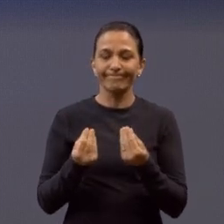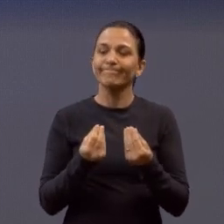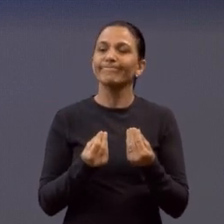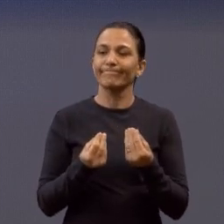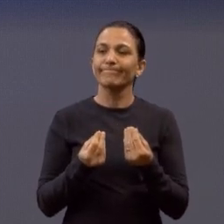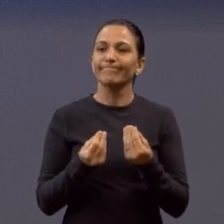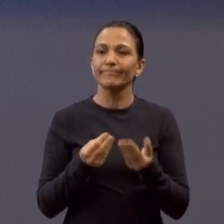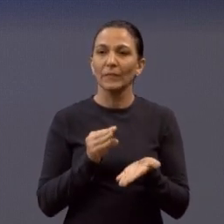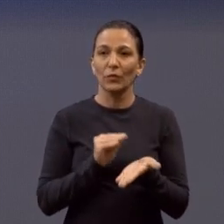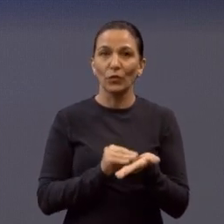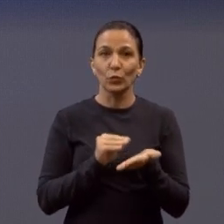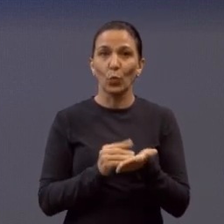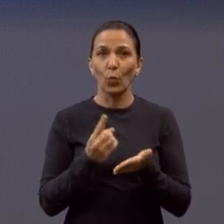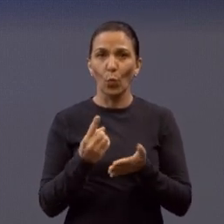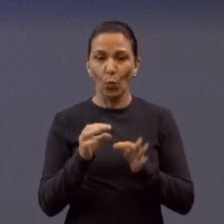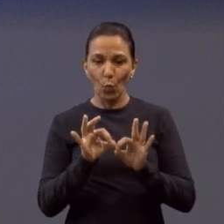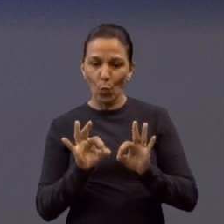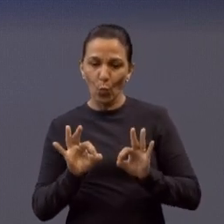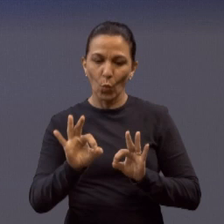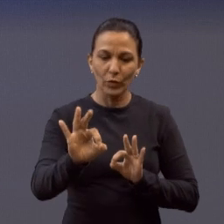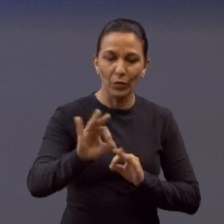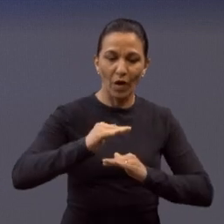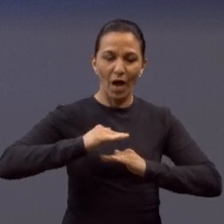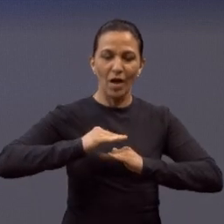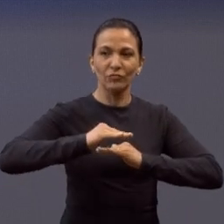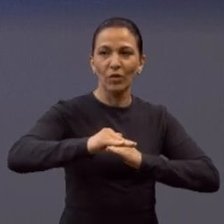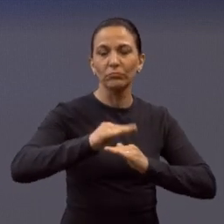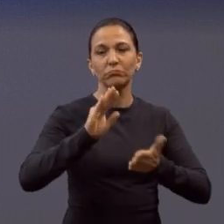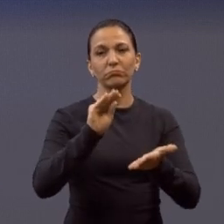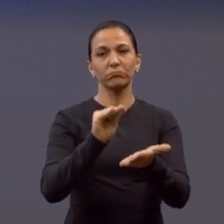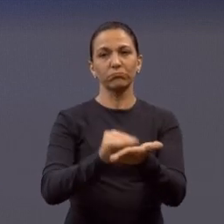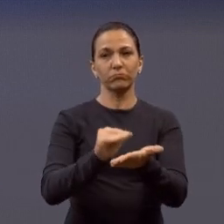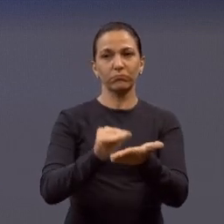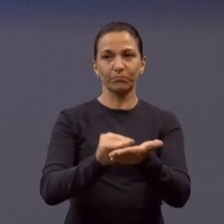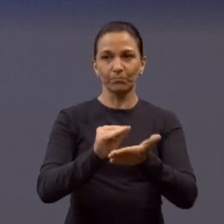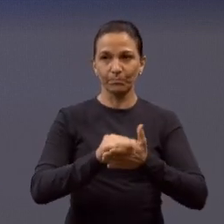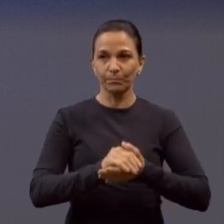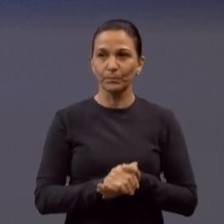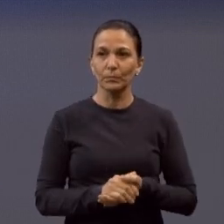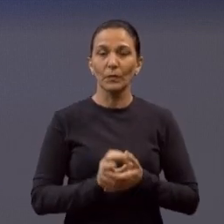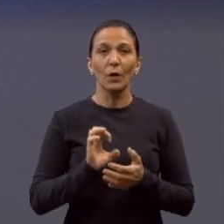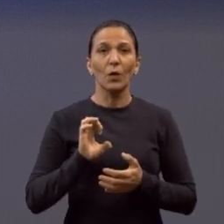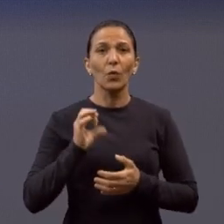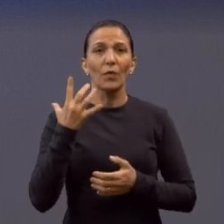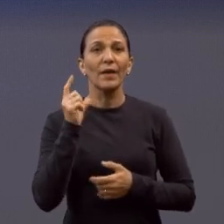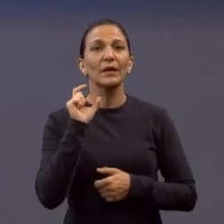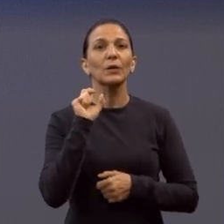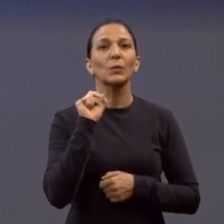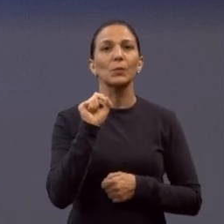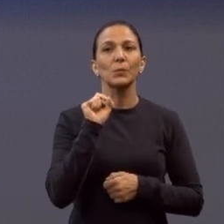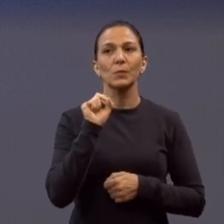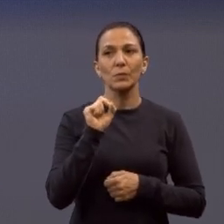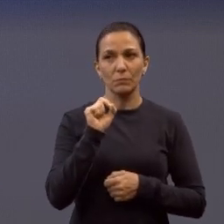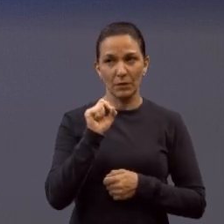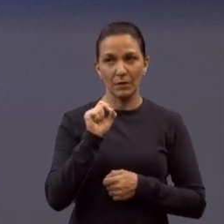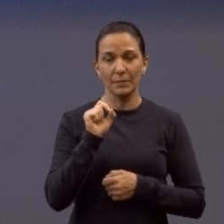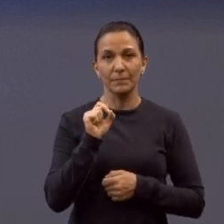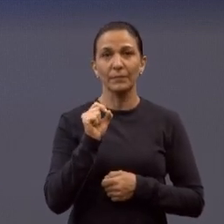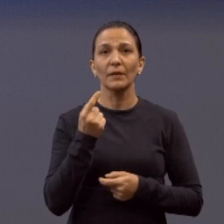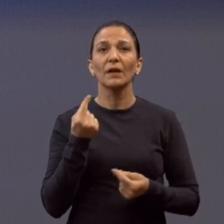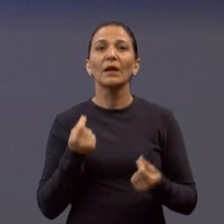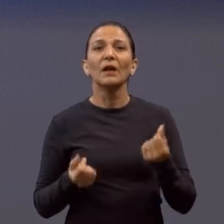faltou quase um quarteirão aí para ser asfaltado. E o que vem acontecendo? Vai ter que ser feita outra